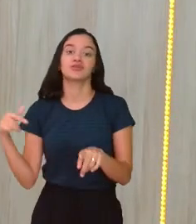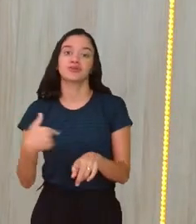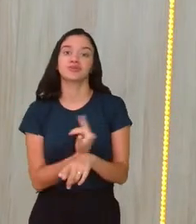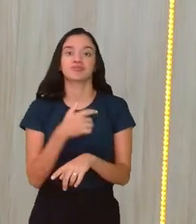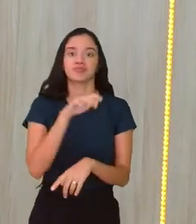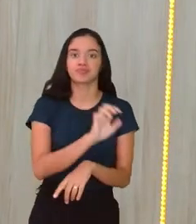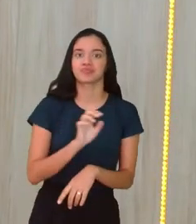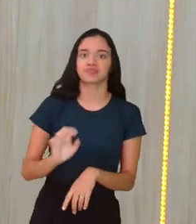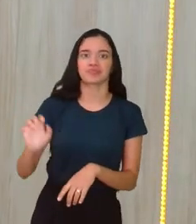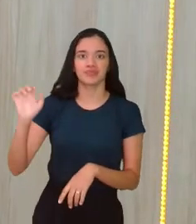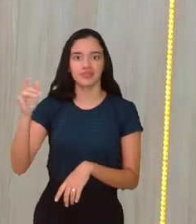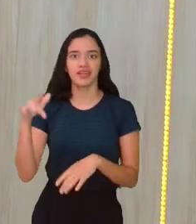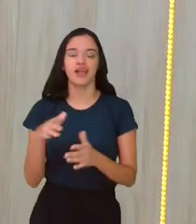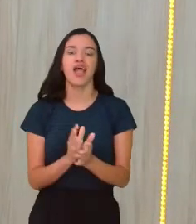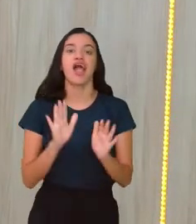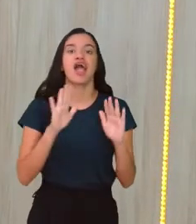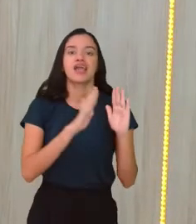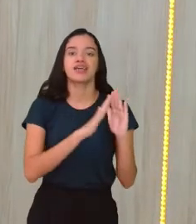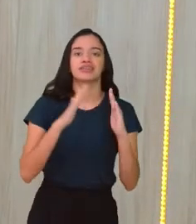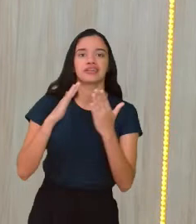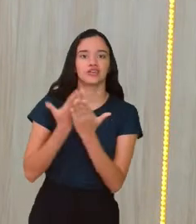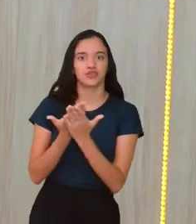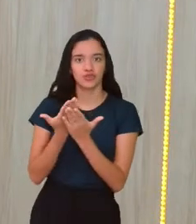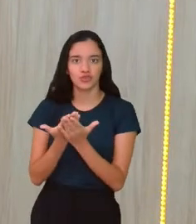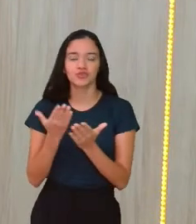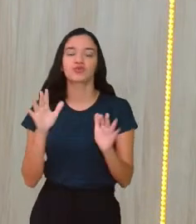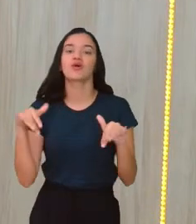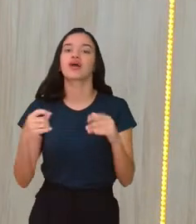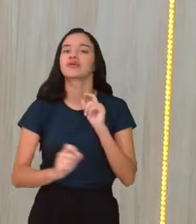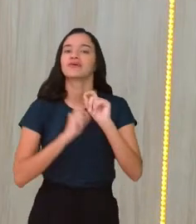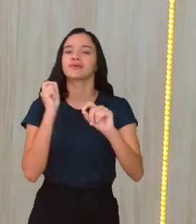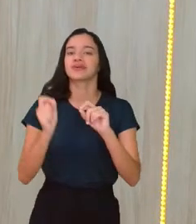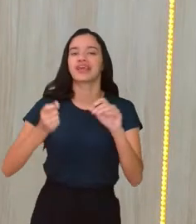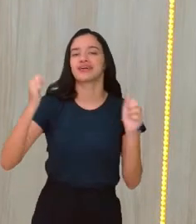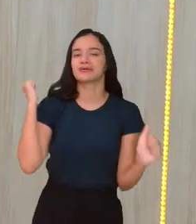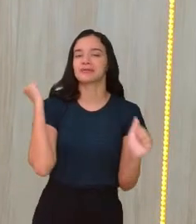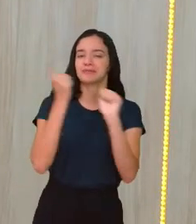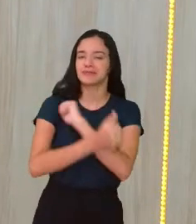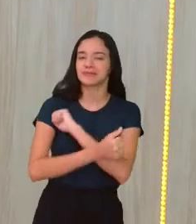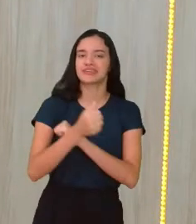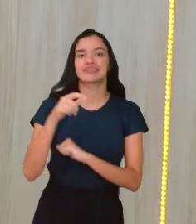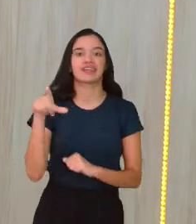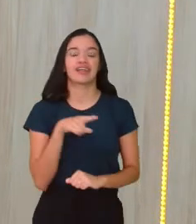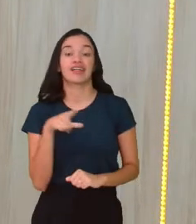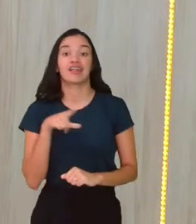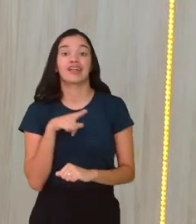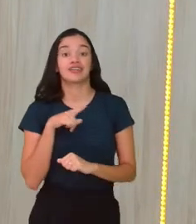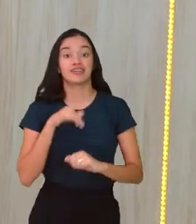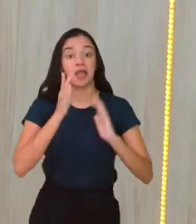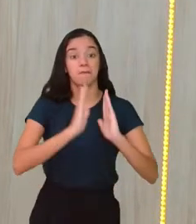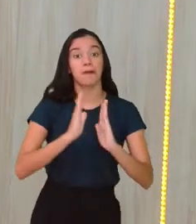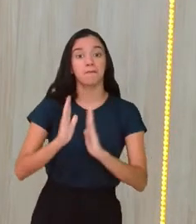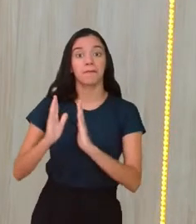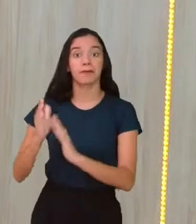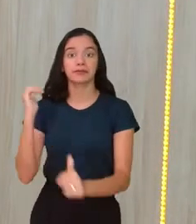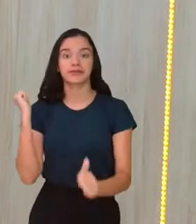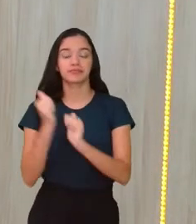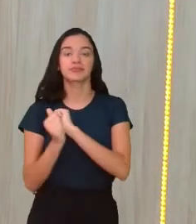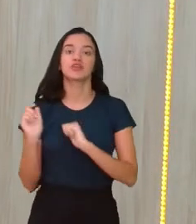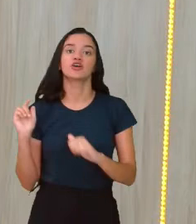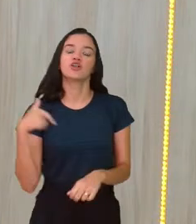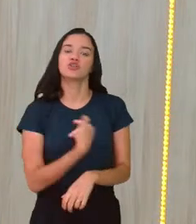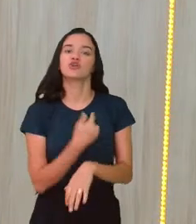estado, entre as escolas, que é o nosso querido esporte, né, onde tem as modalidades esportivas. Nós